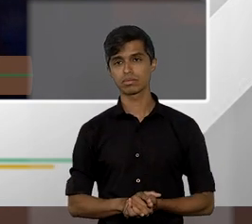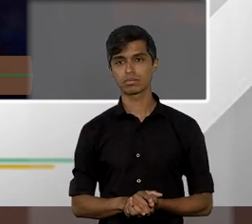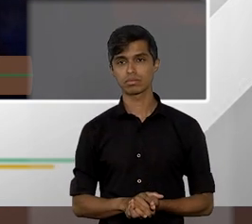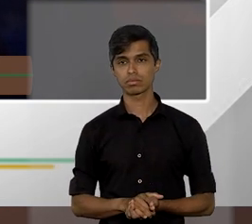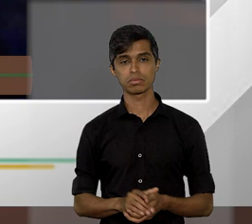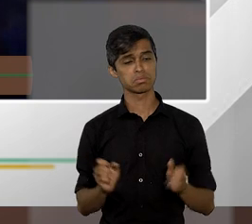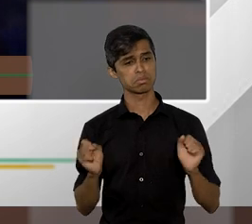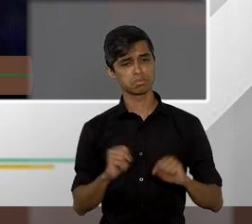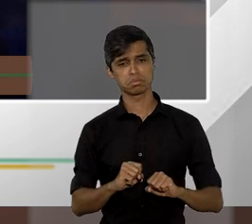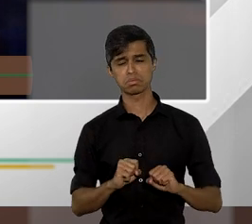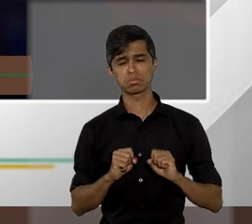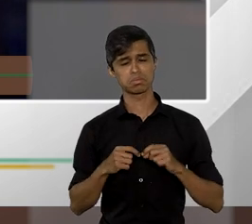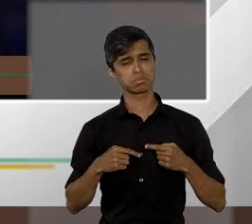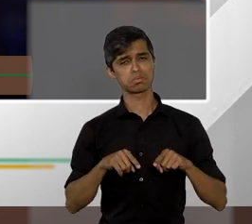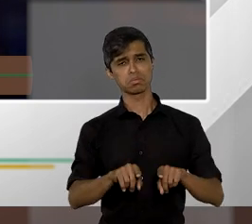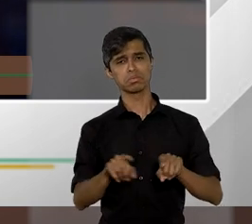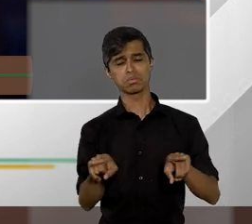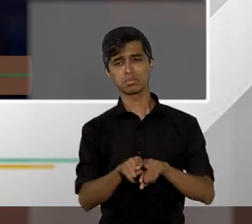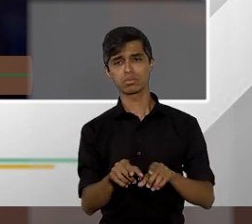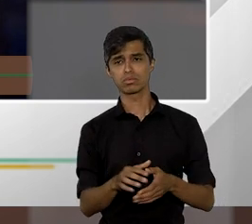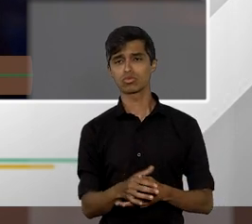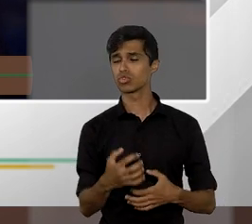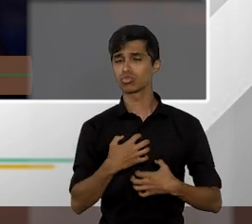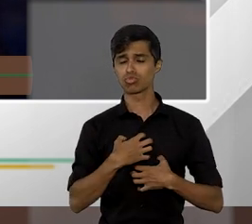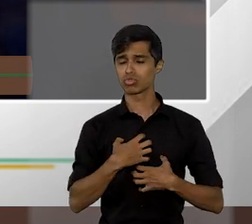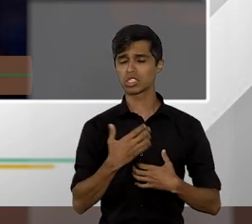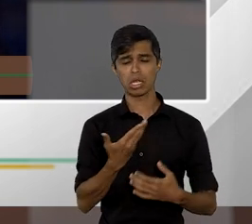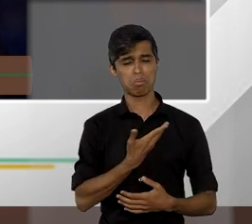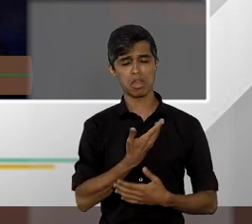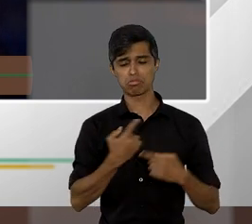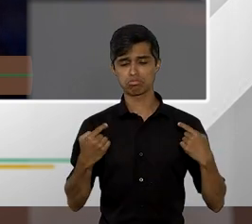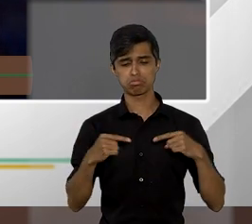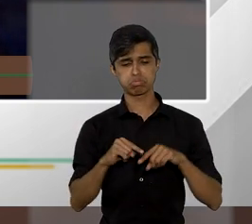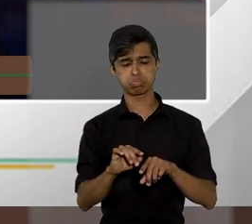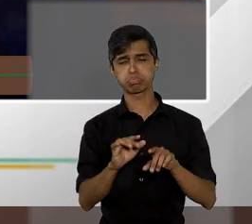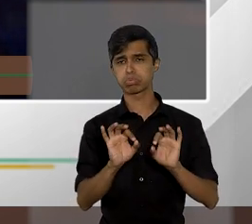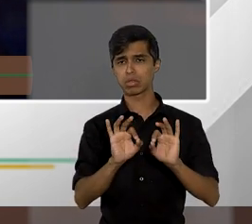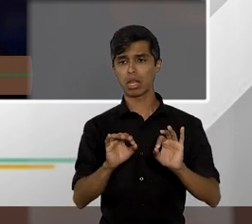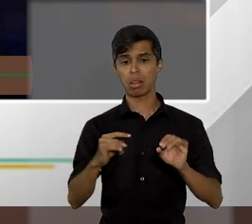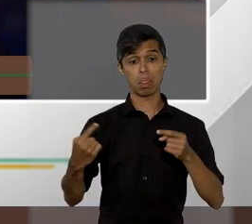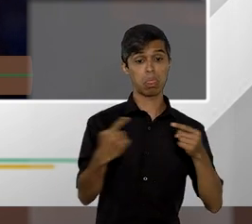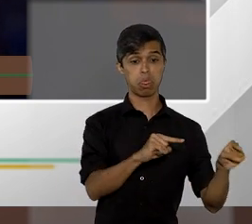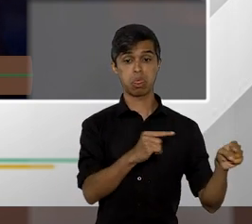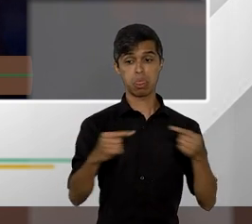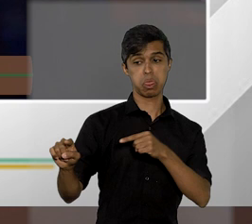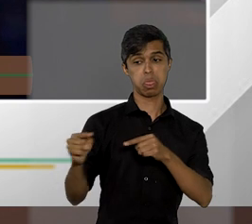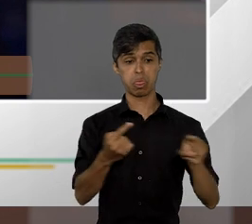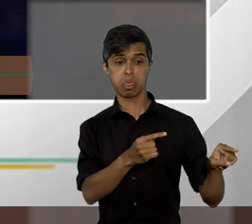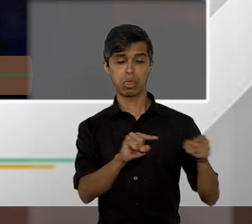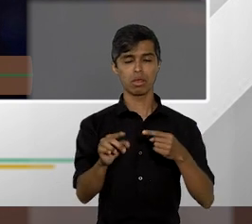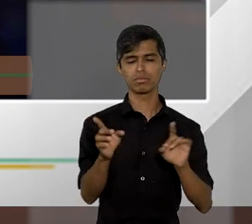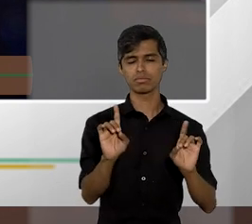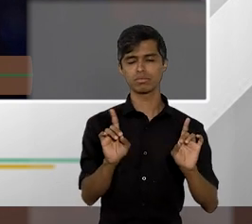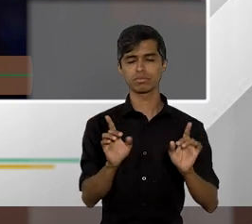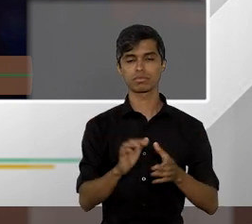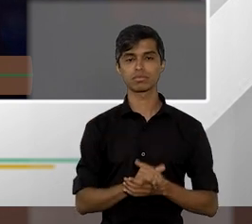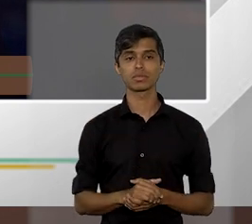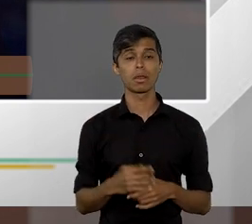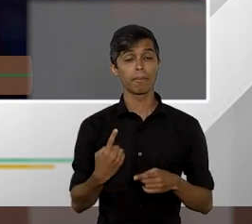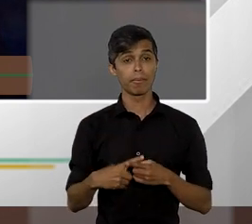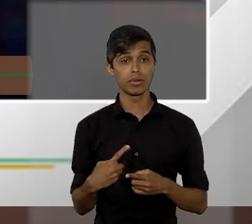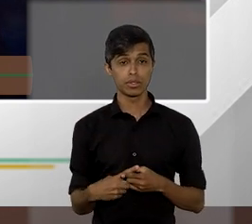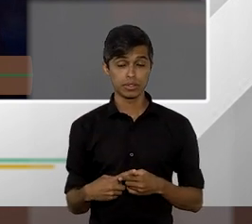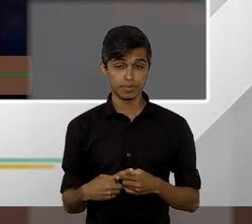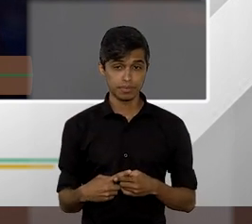poderão conviver amistosamente sem que uma interfira na vida da outra porque o